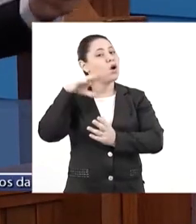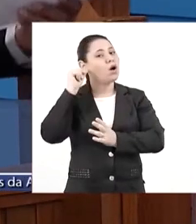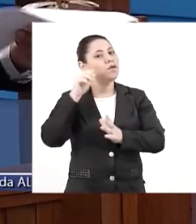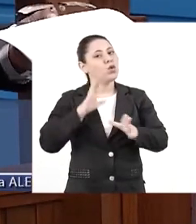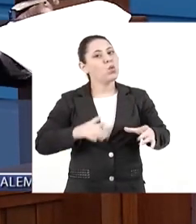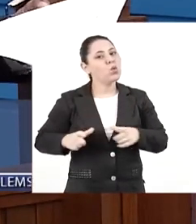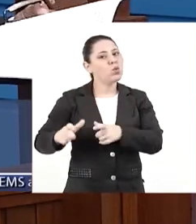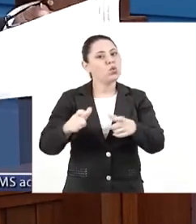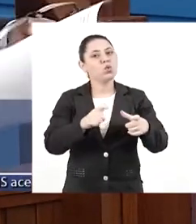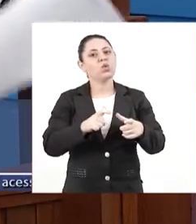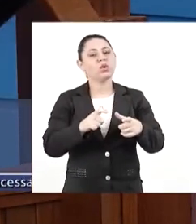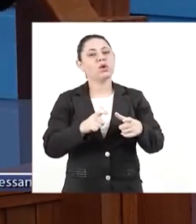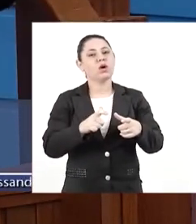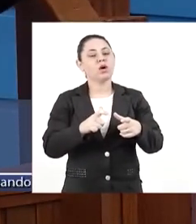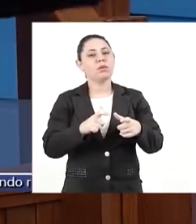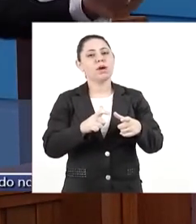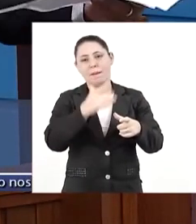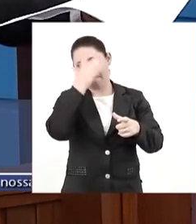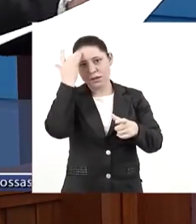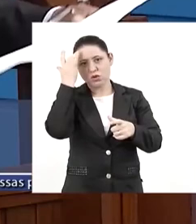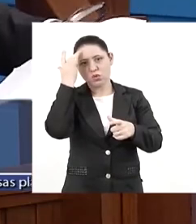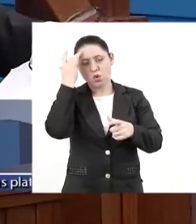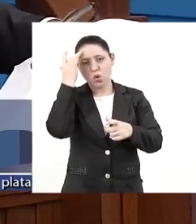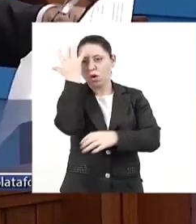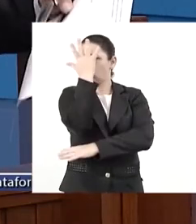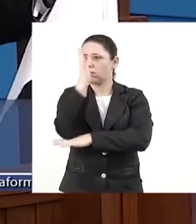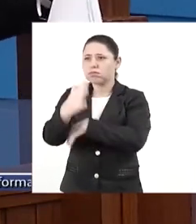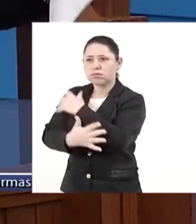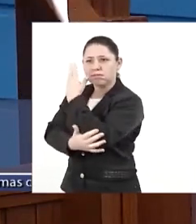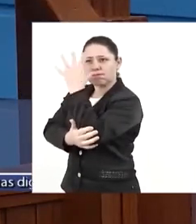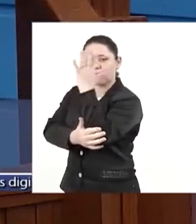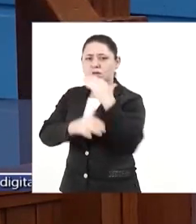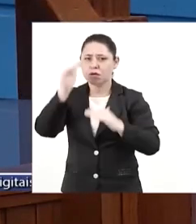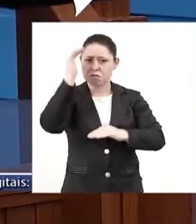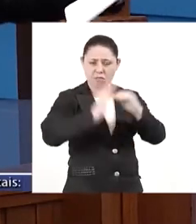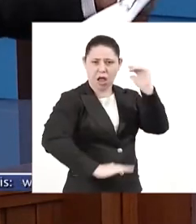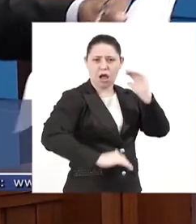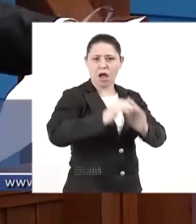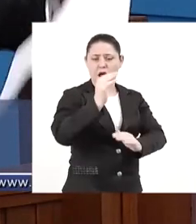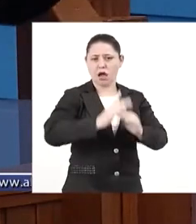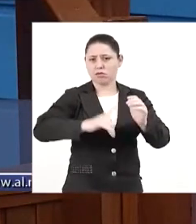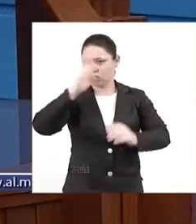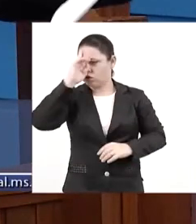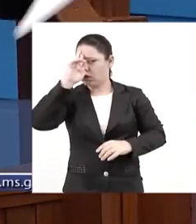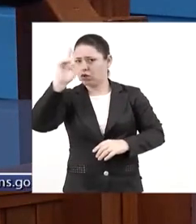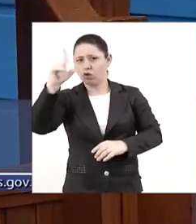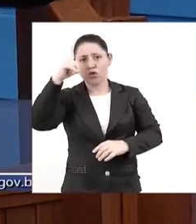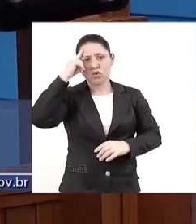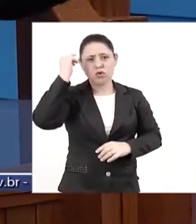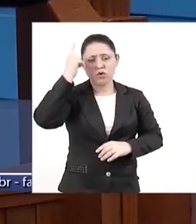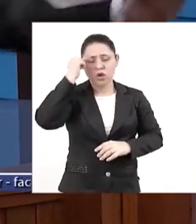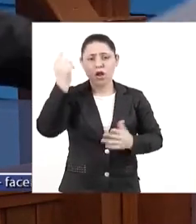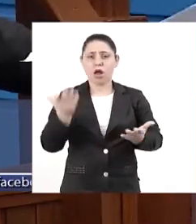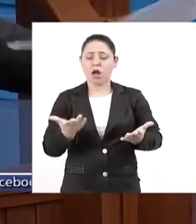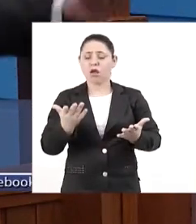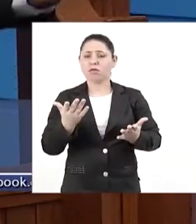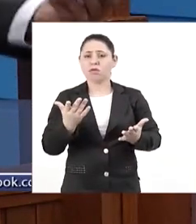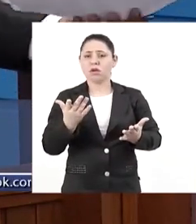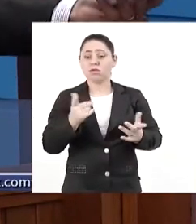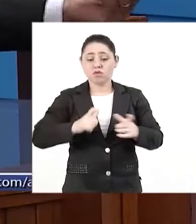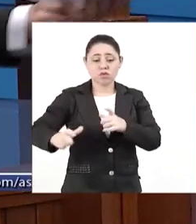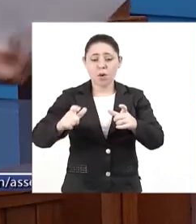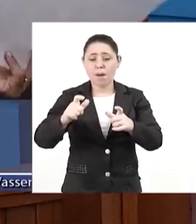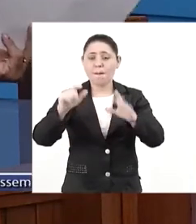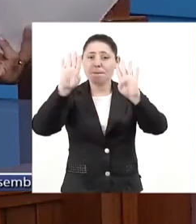setores. Vamos ouvir os ambientalistas, os reitores de universidade, os segmentos, biólogos, enfim. Vamos